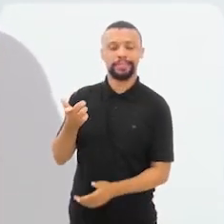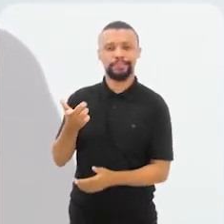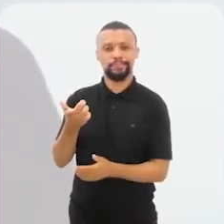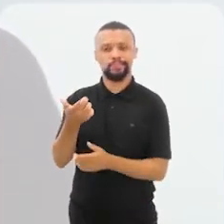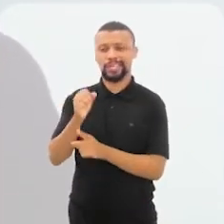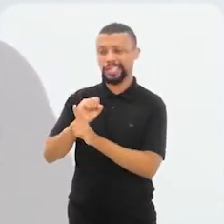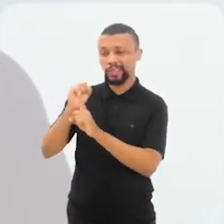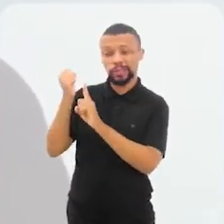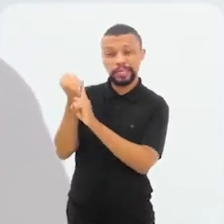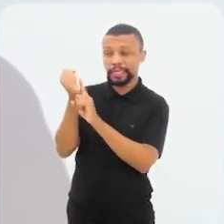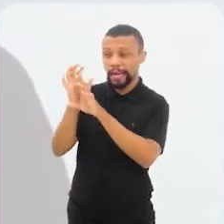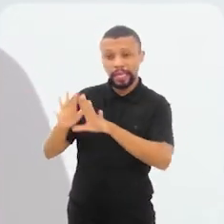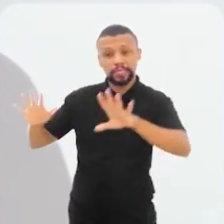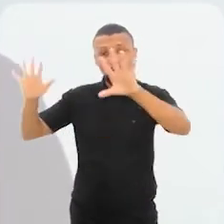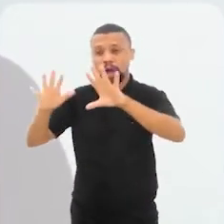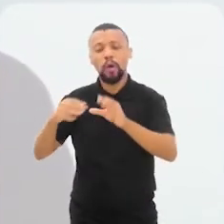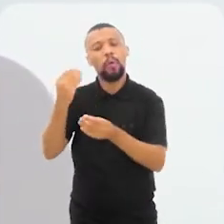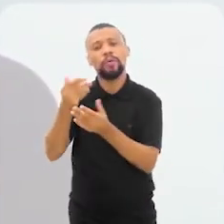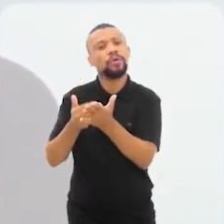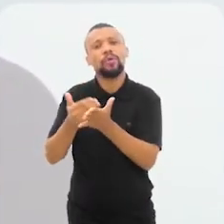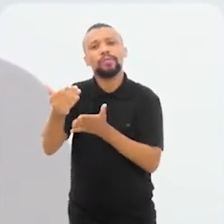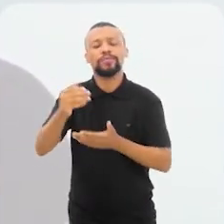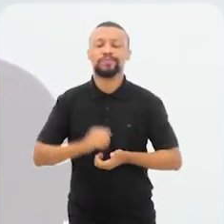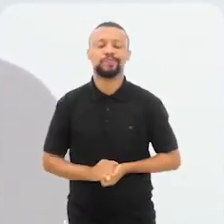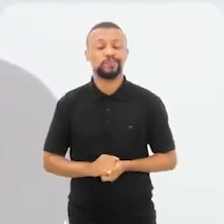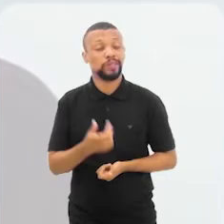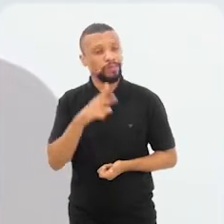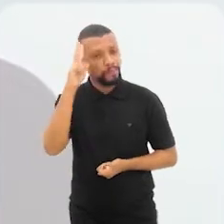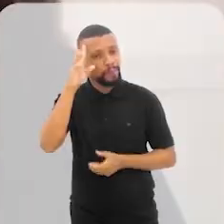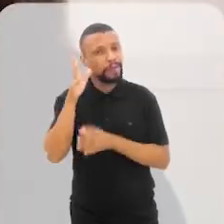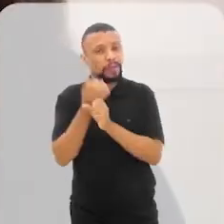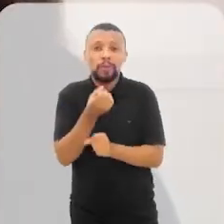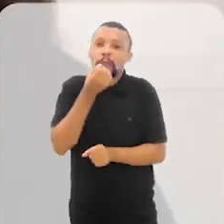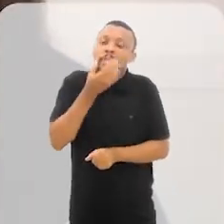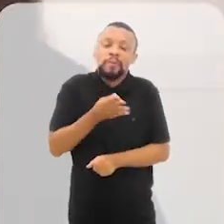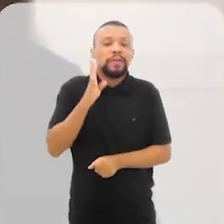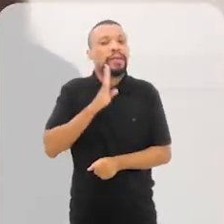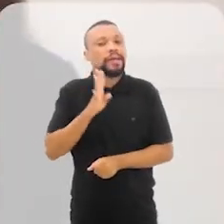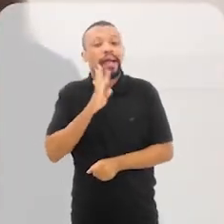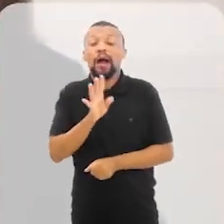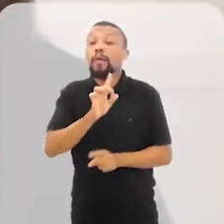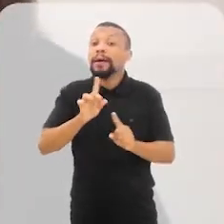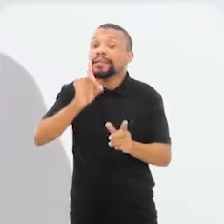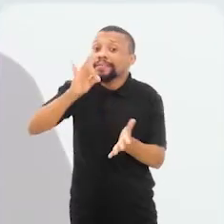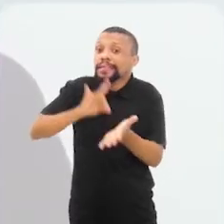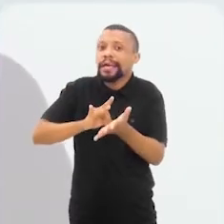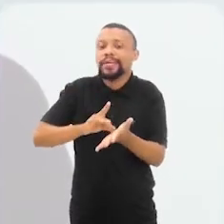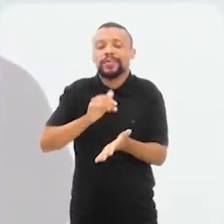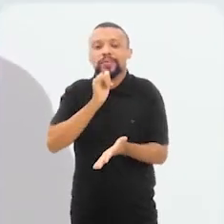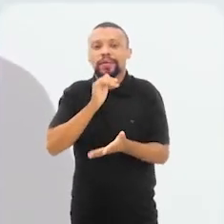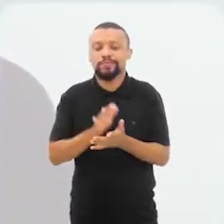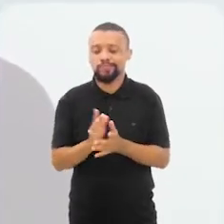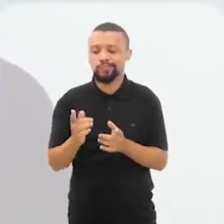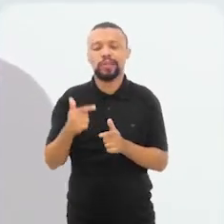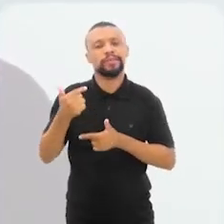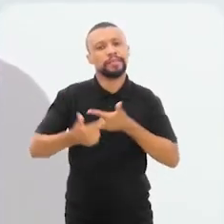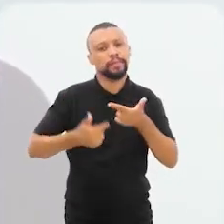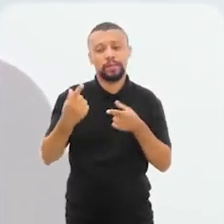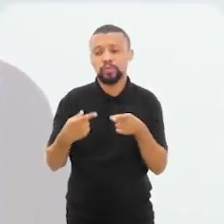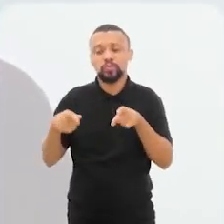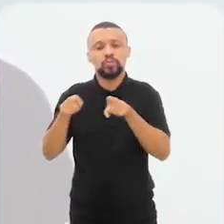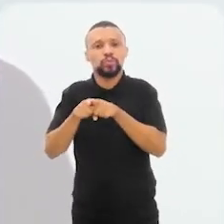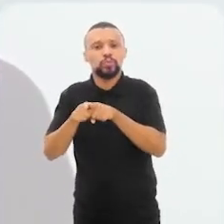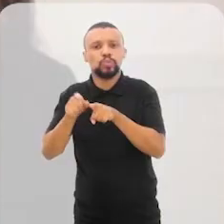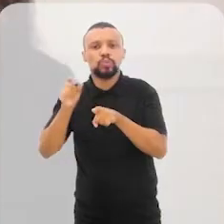organizações de sociedade civil, como é surgiu essa ideia? Gente, é uma história bem bacana. Na verdade, do meu lado, eu estava